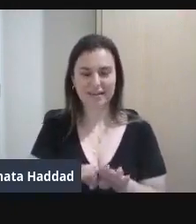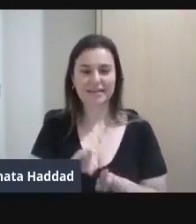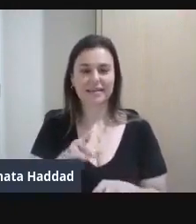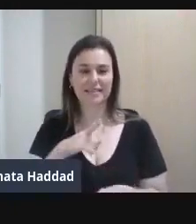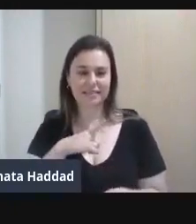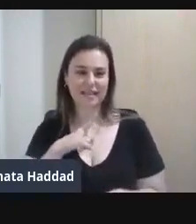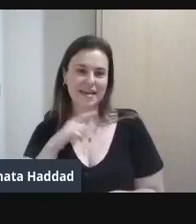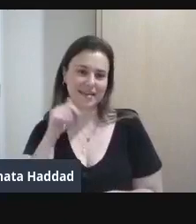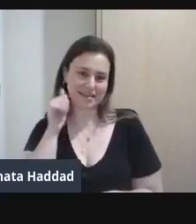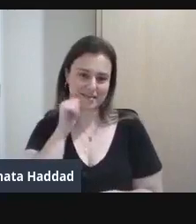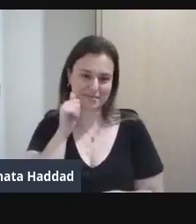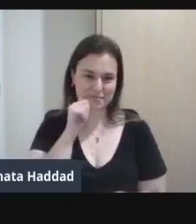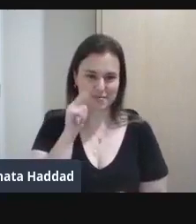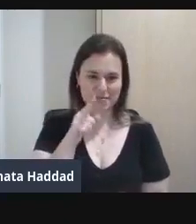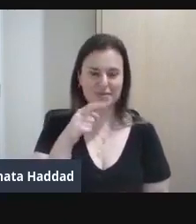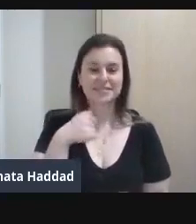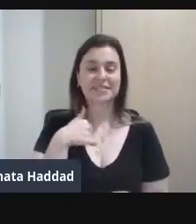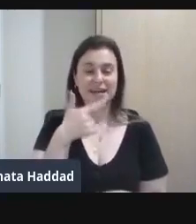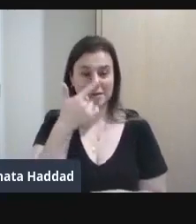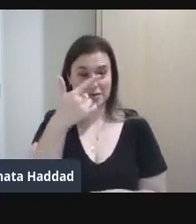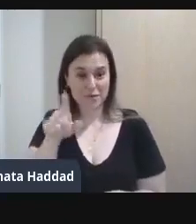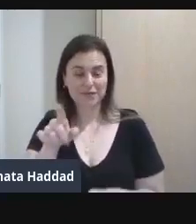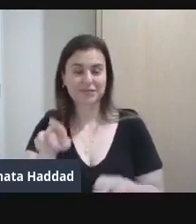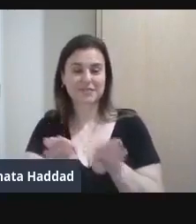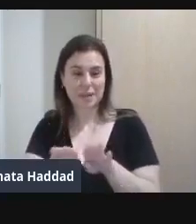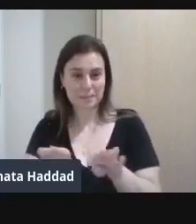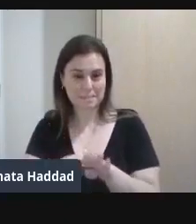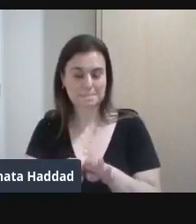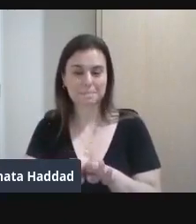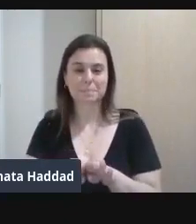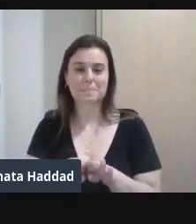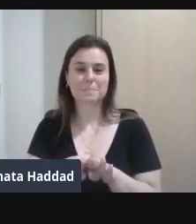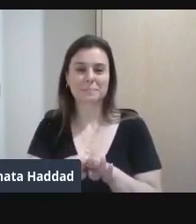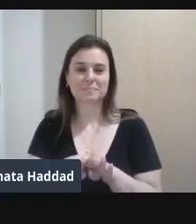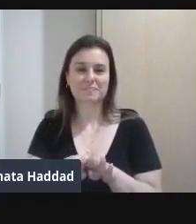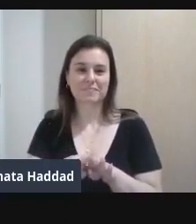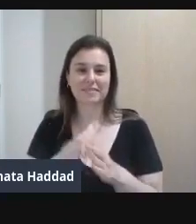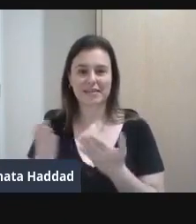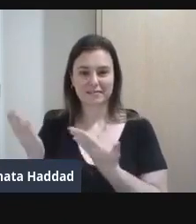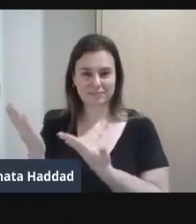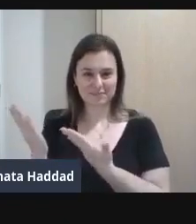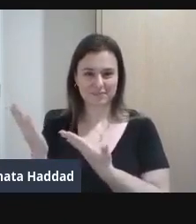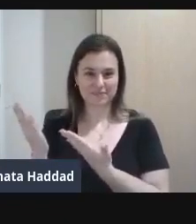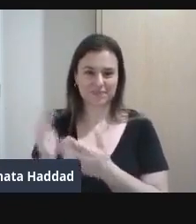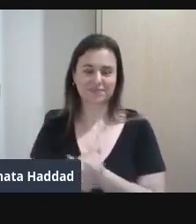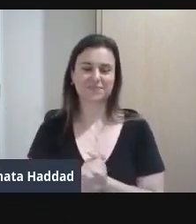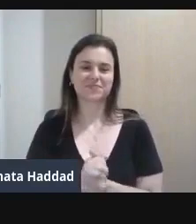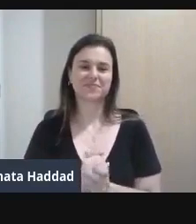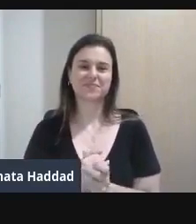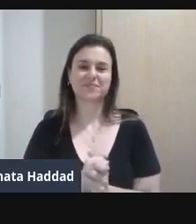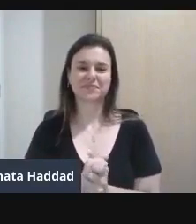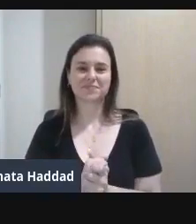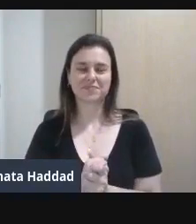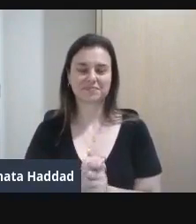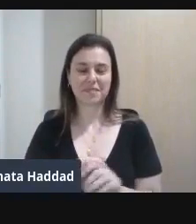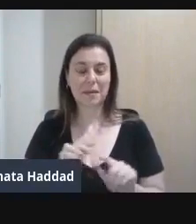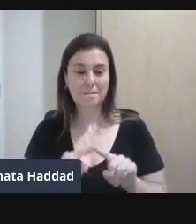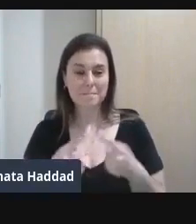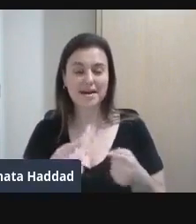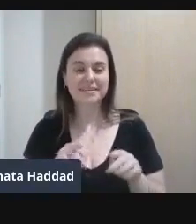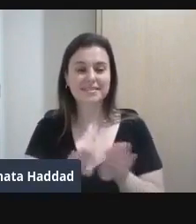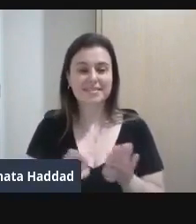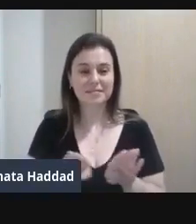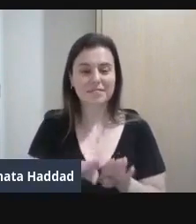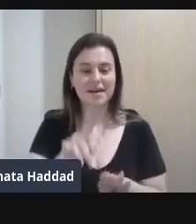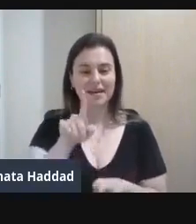Tem aqui também A Moça Tecelã Neste outro Doze Reis E a Moça No Labirinto do Vento Para a História Global Mas essa também É pela